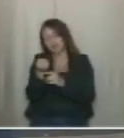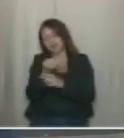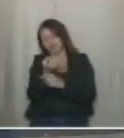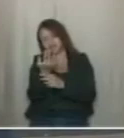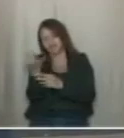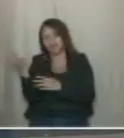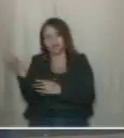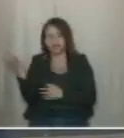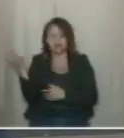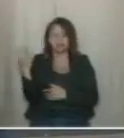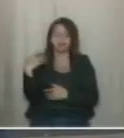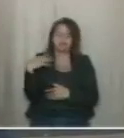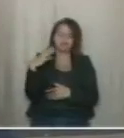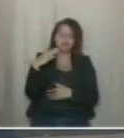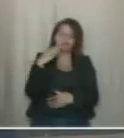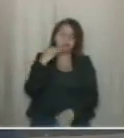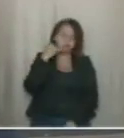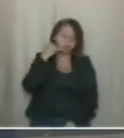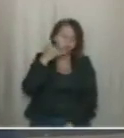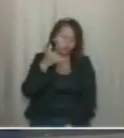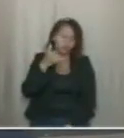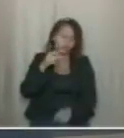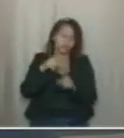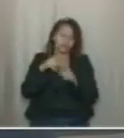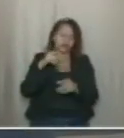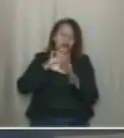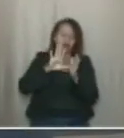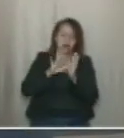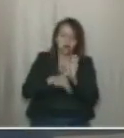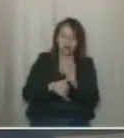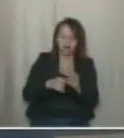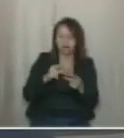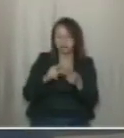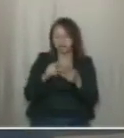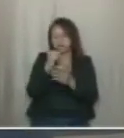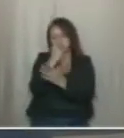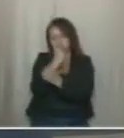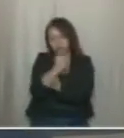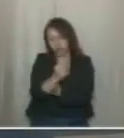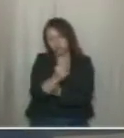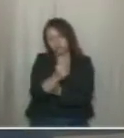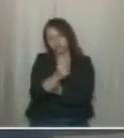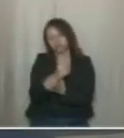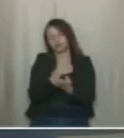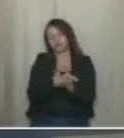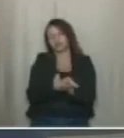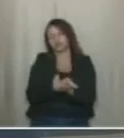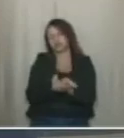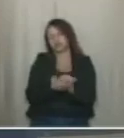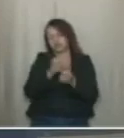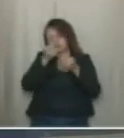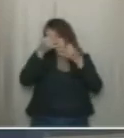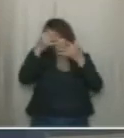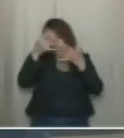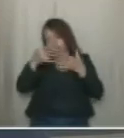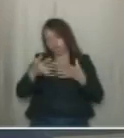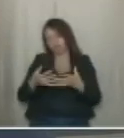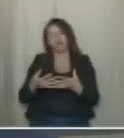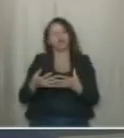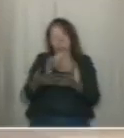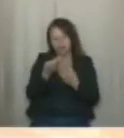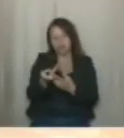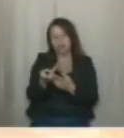ocorrências de roubo e de segurança causado e relatado por tantos